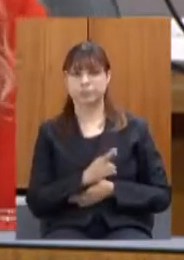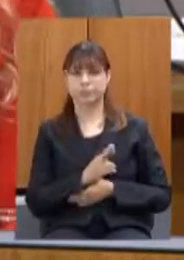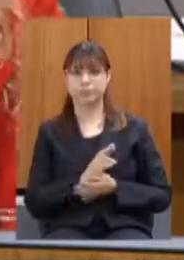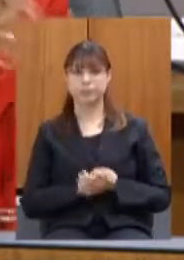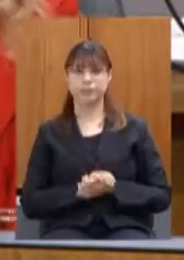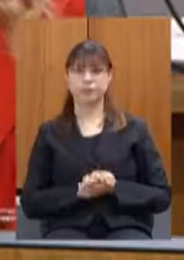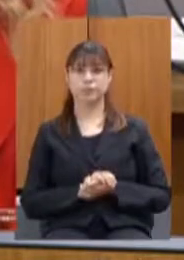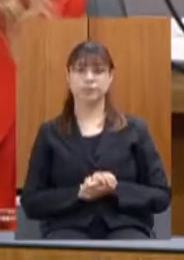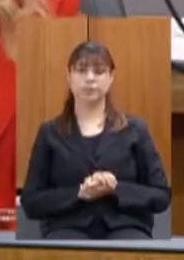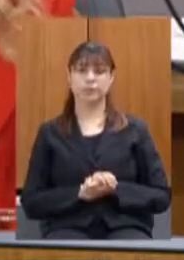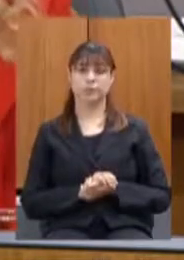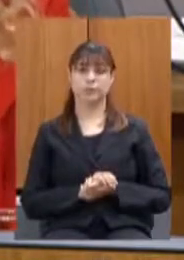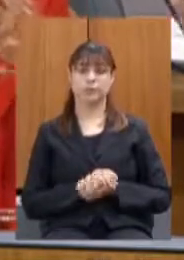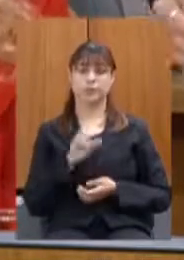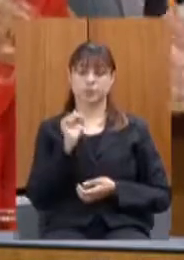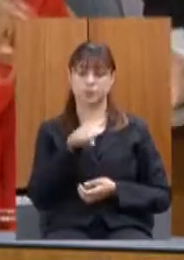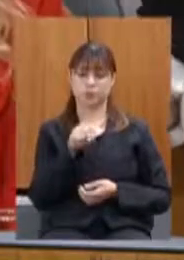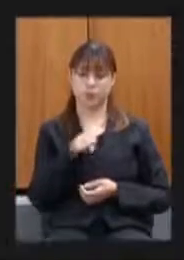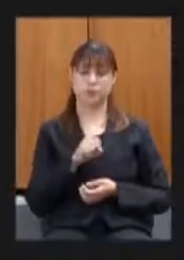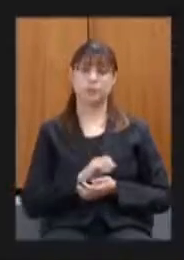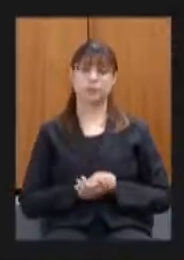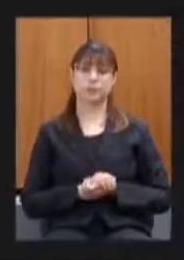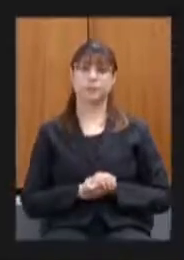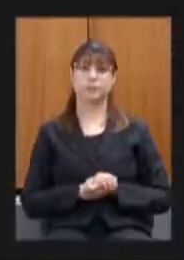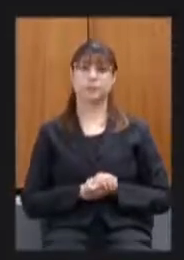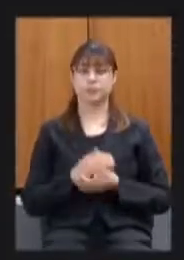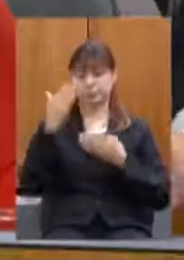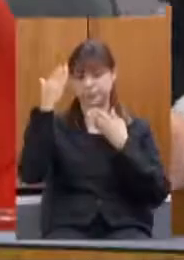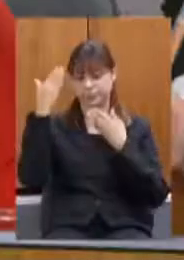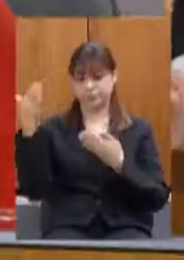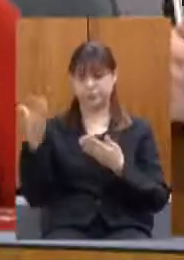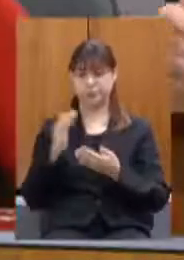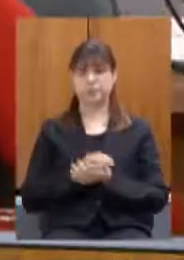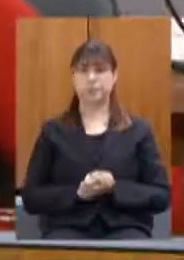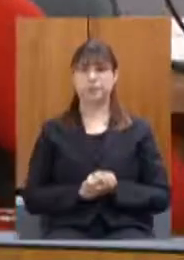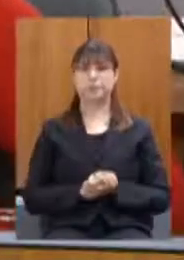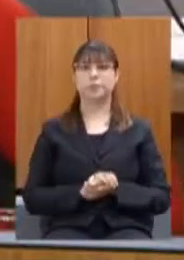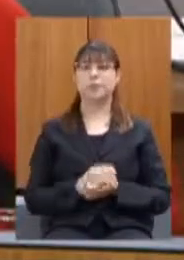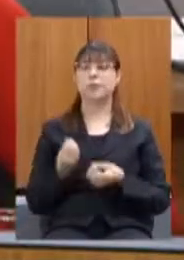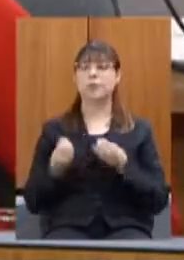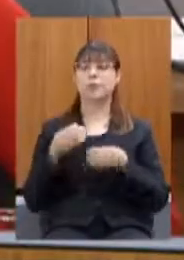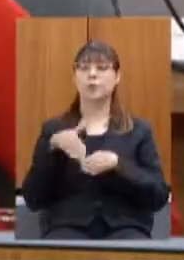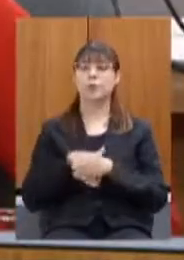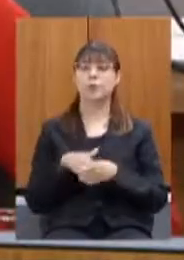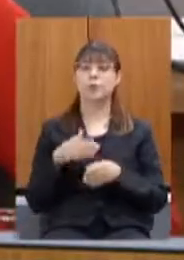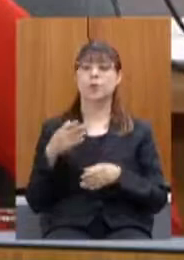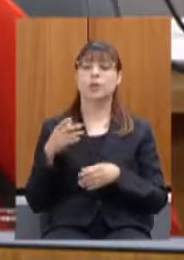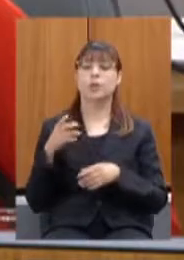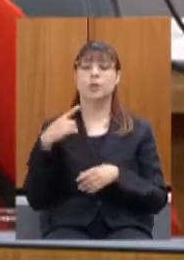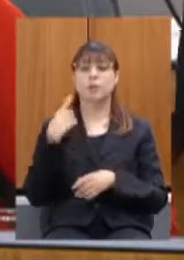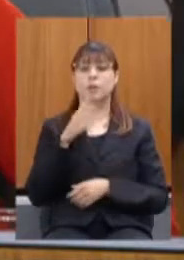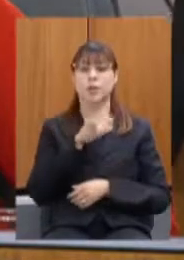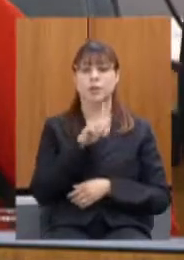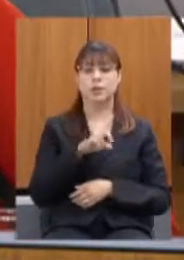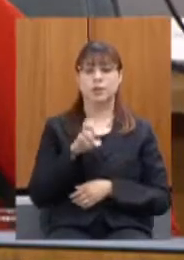deputado Virgílio Guimarães vota sim obrigada deputado como vota o deputado Zé Reis